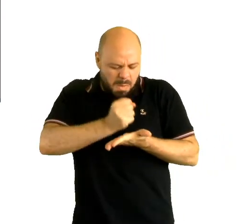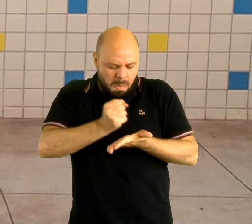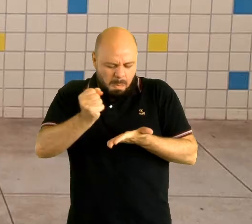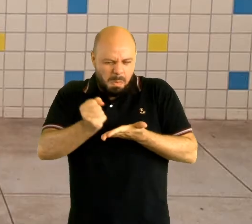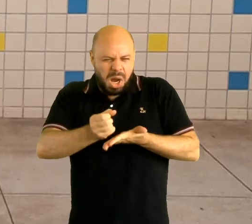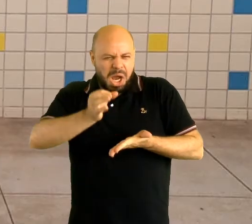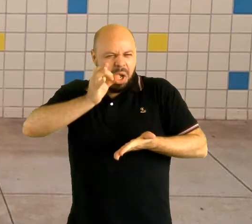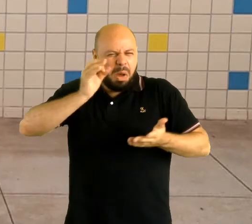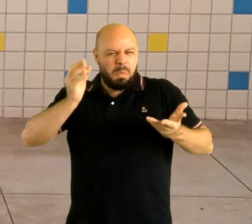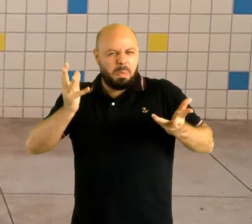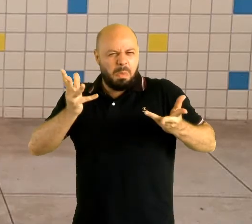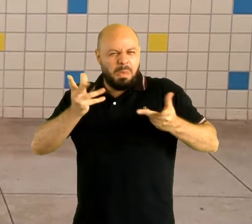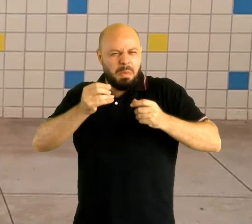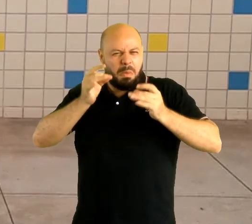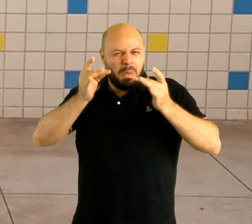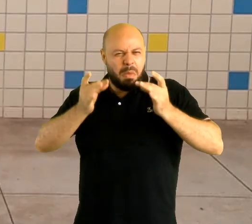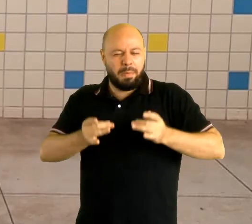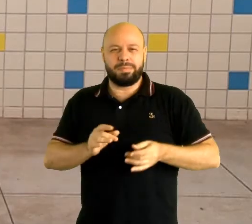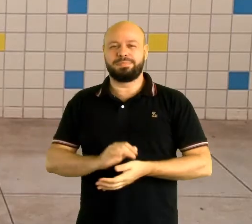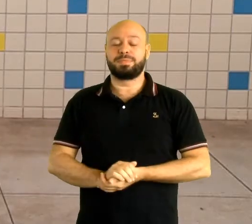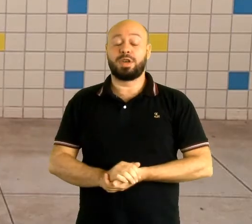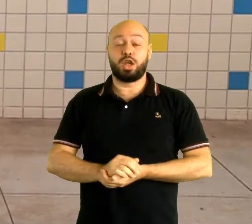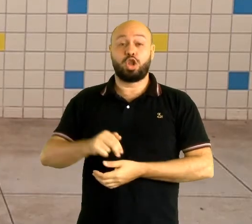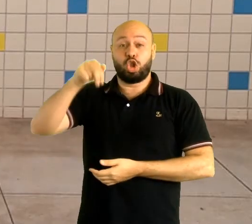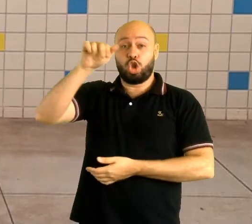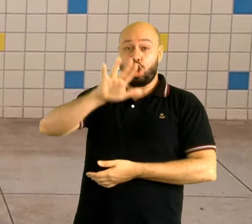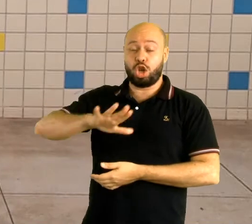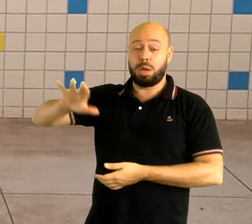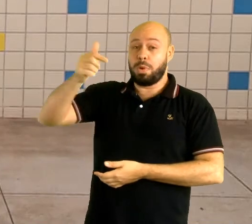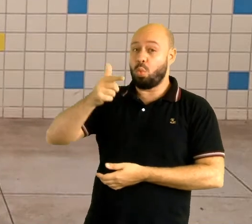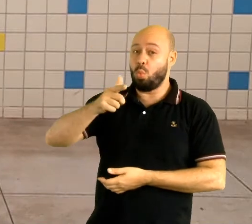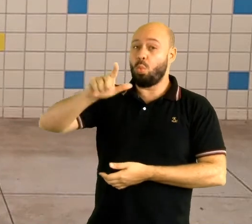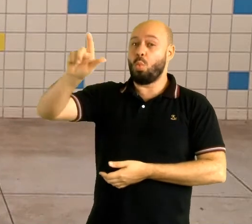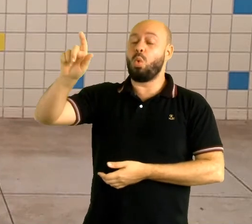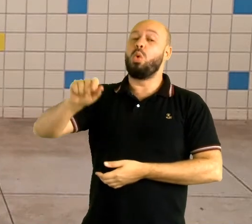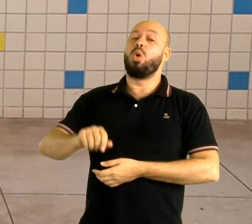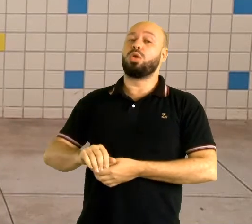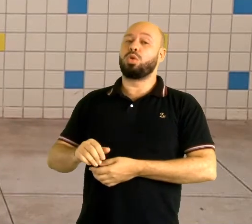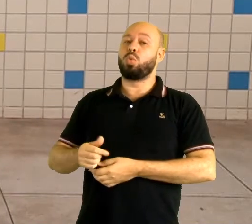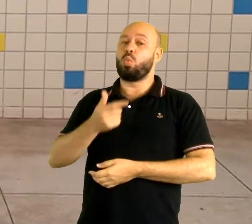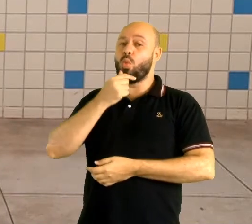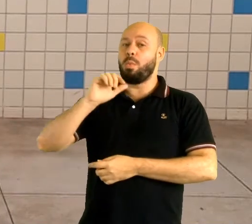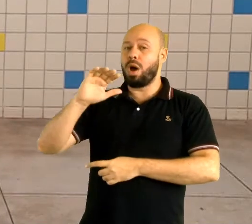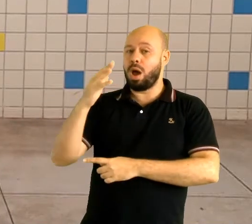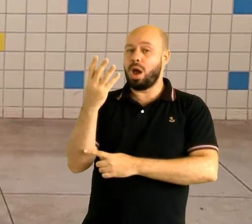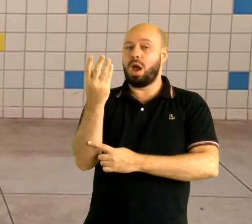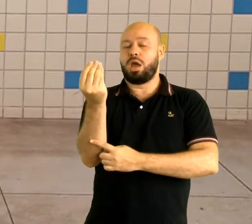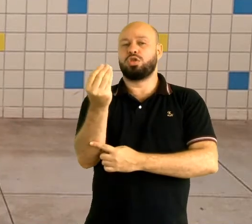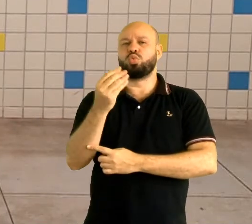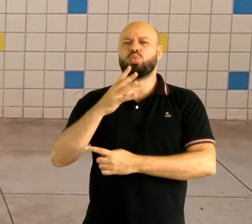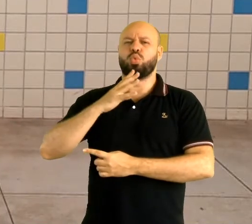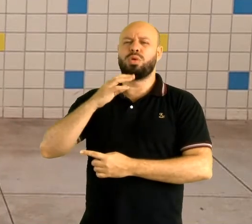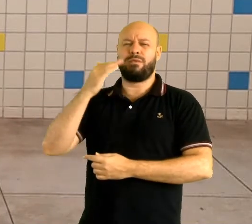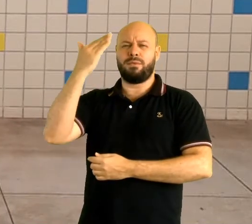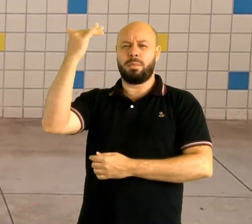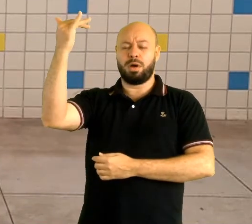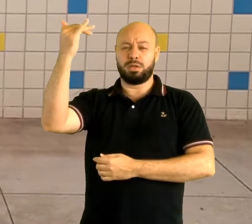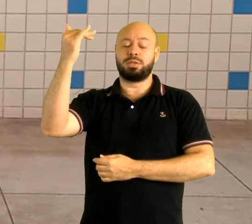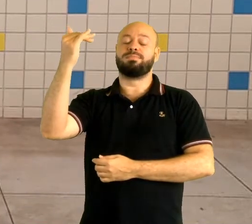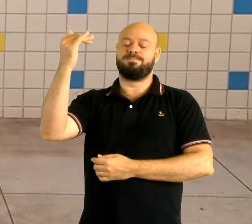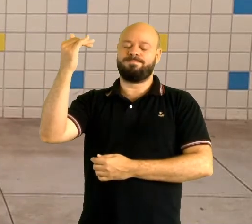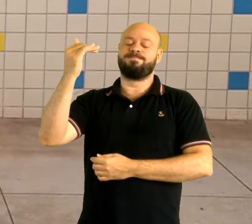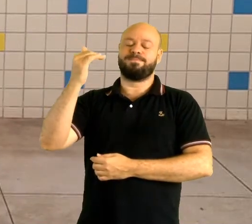É do Nordeste também que temos um outro artista bastante conhecido e considerado o maior